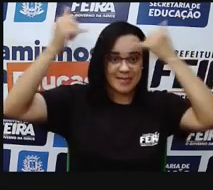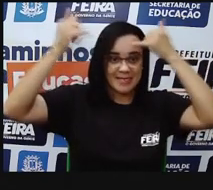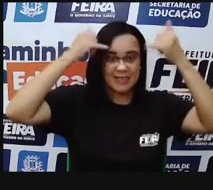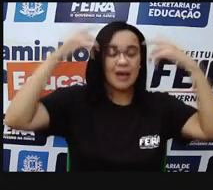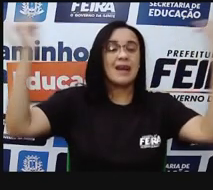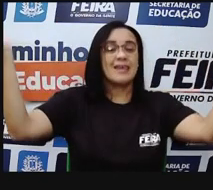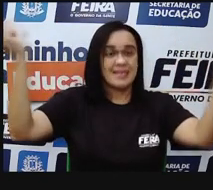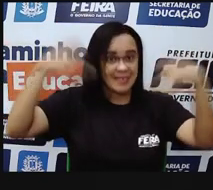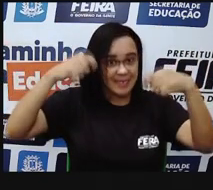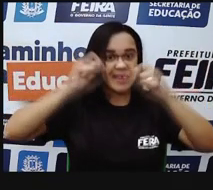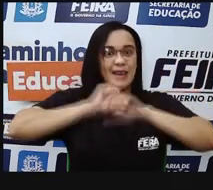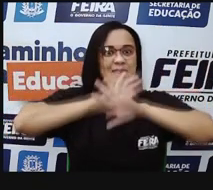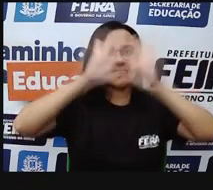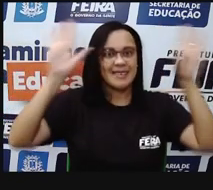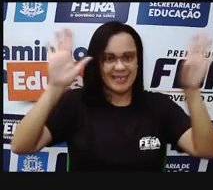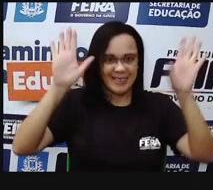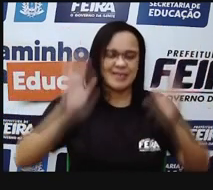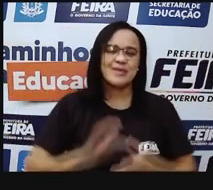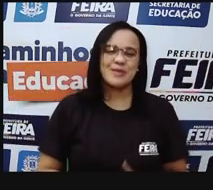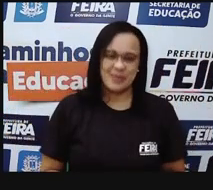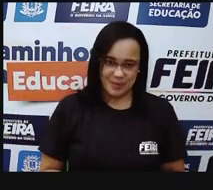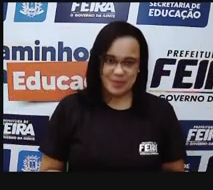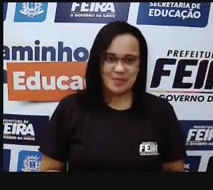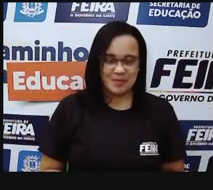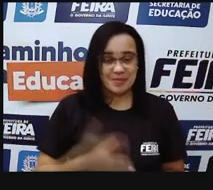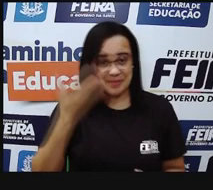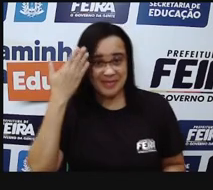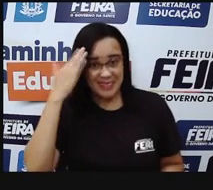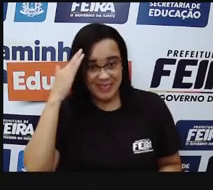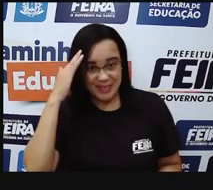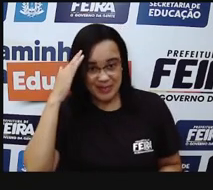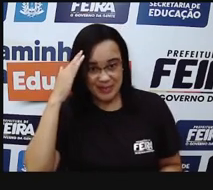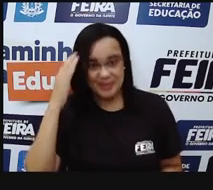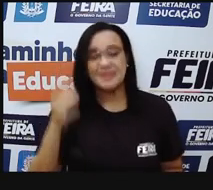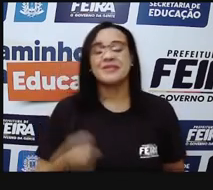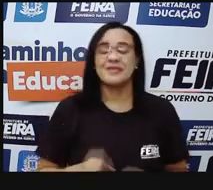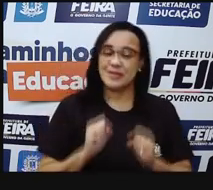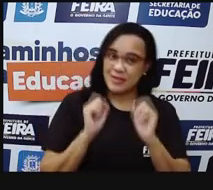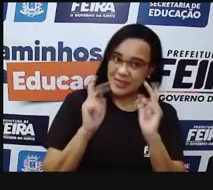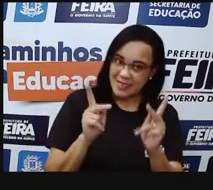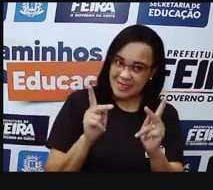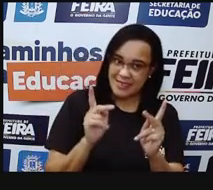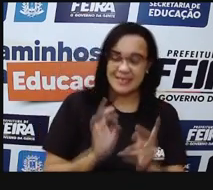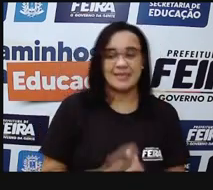um. Deu pra entender até aqui? Então, ó, vamos ver o movimento, ó,